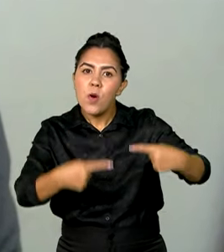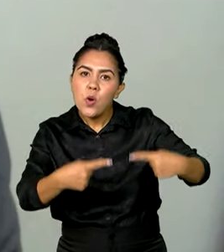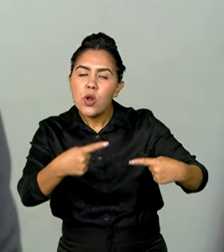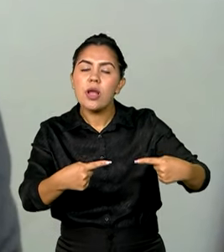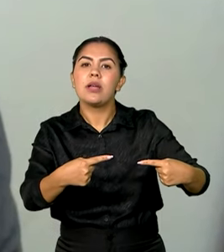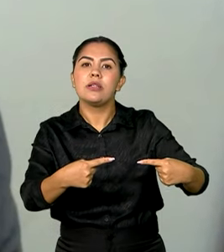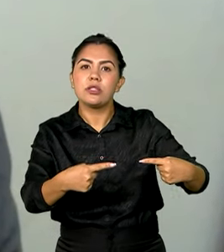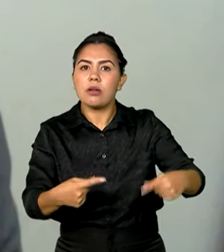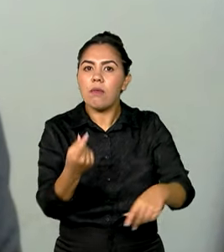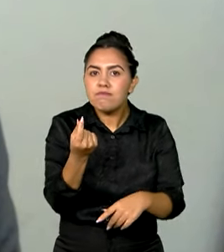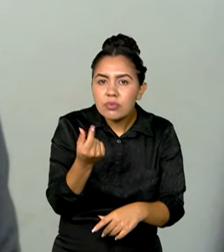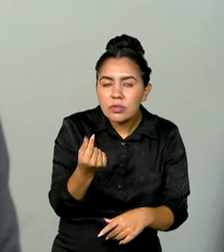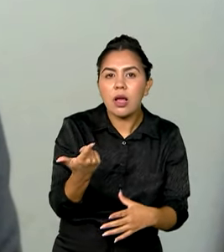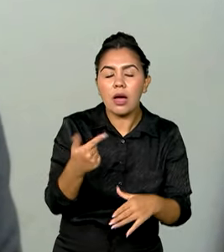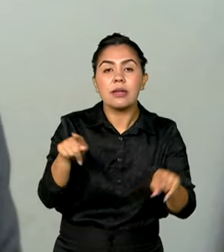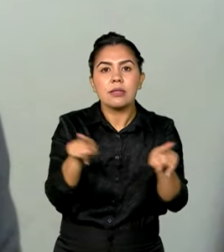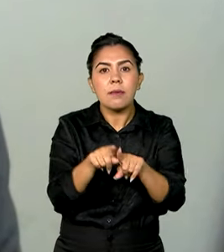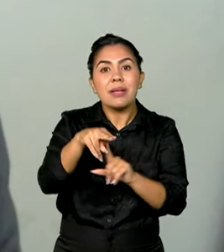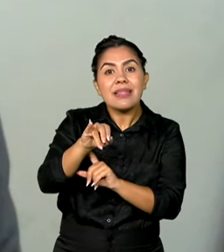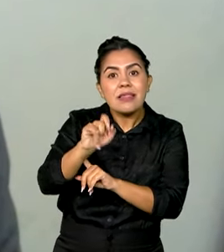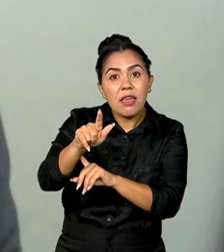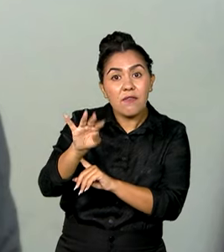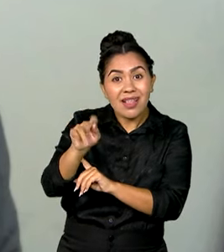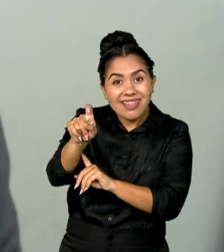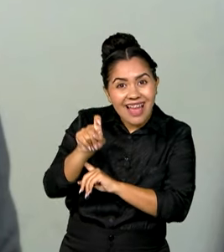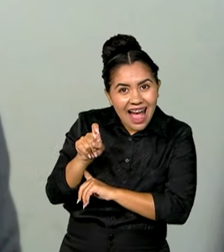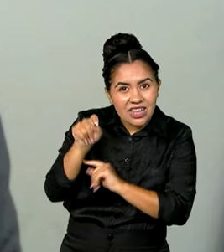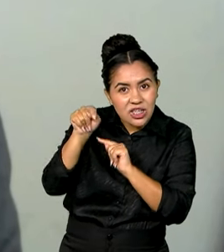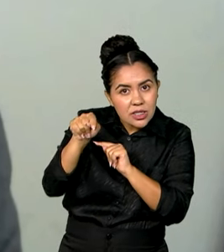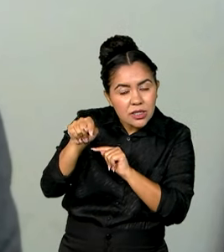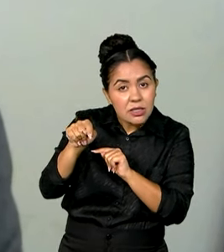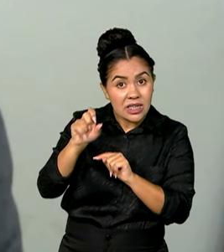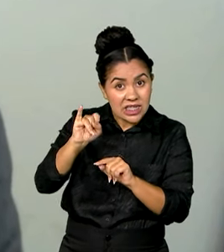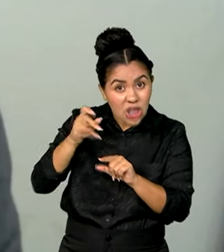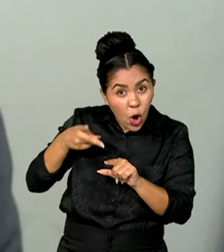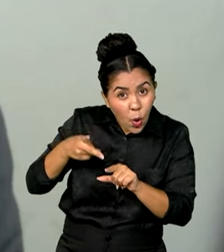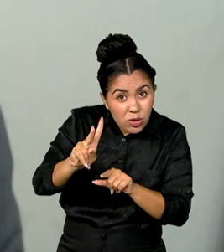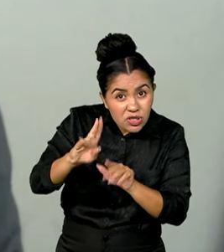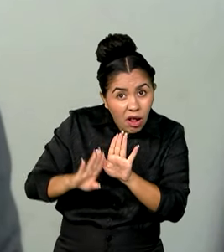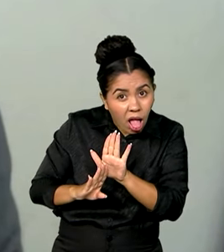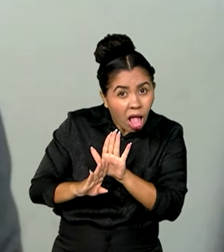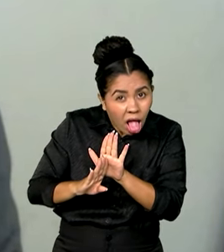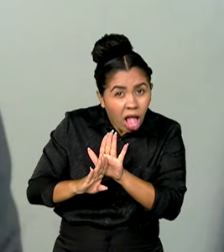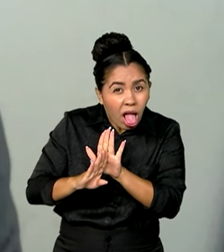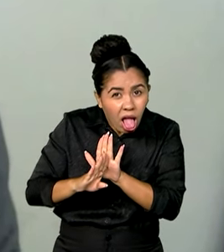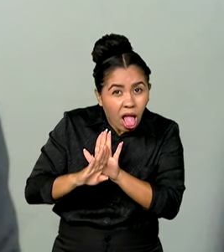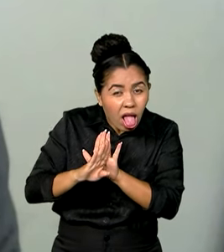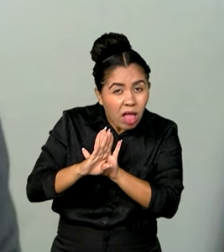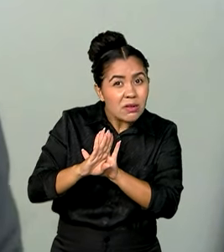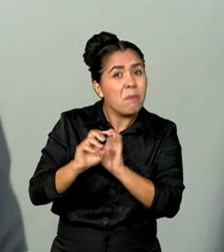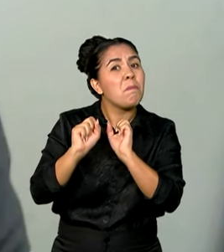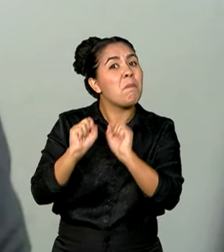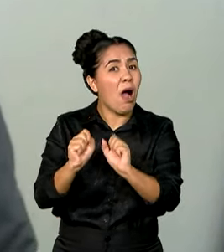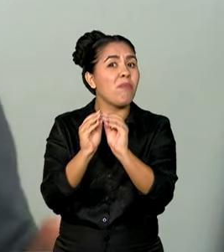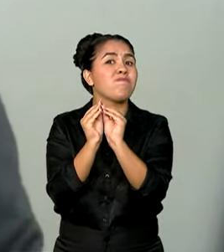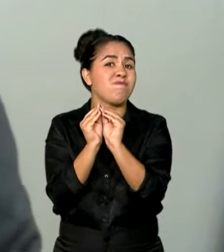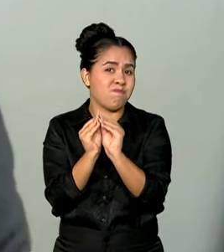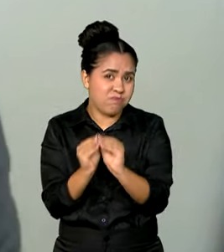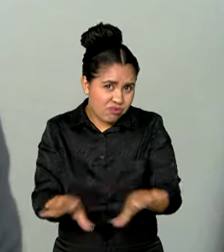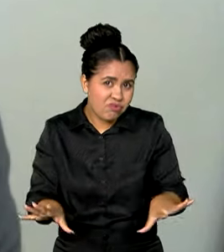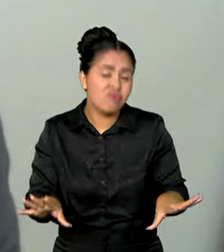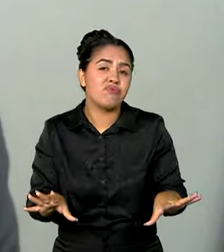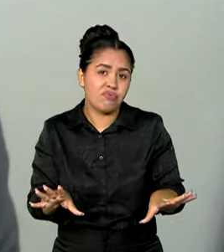e esse nível de taxa de juros se continuar subindo vai ser muito prejudicial